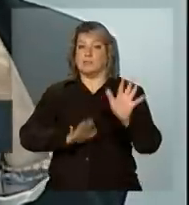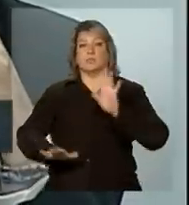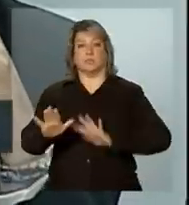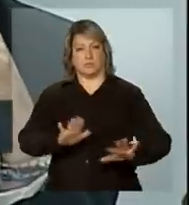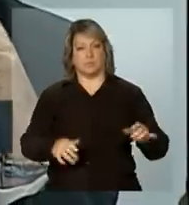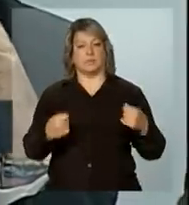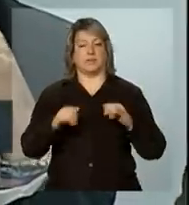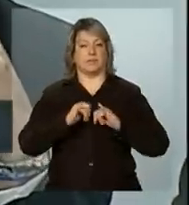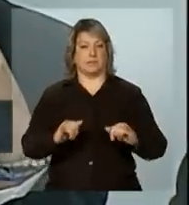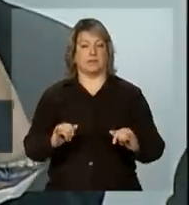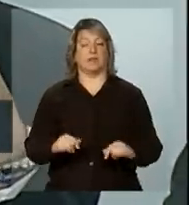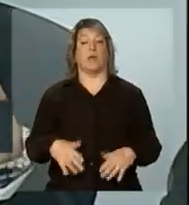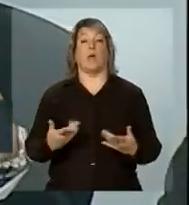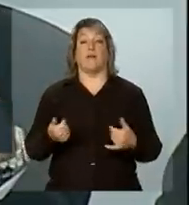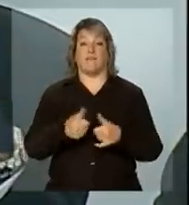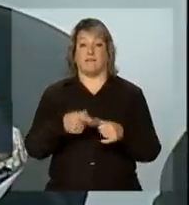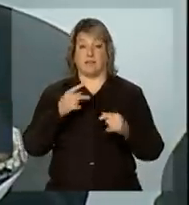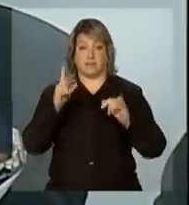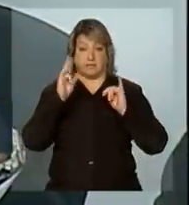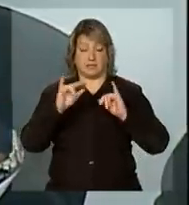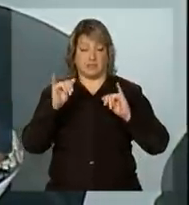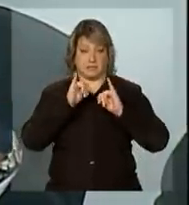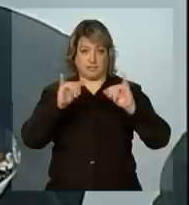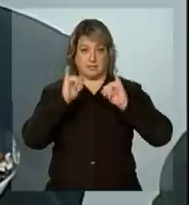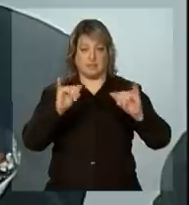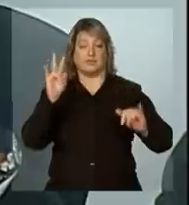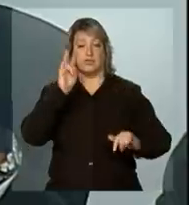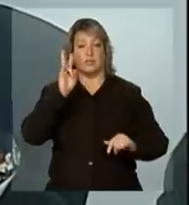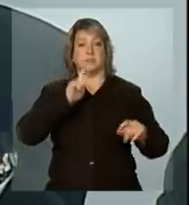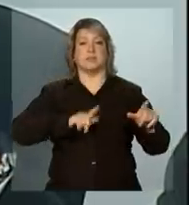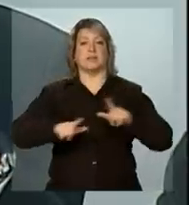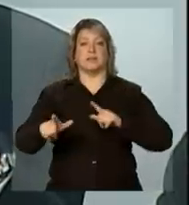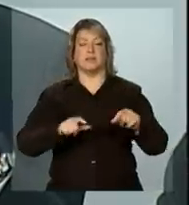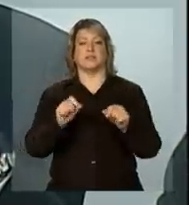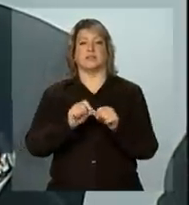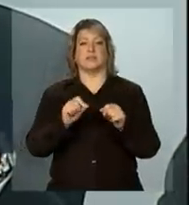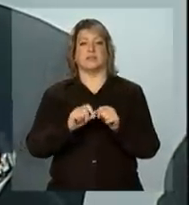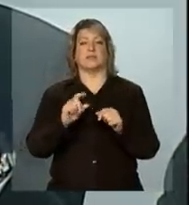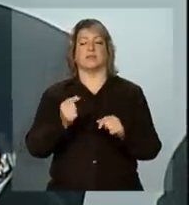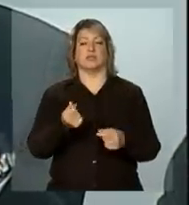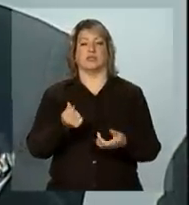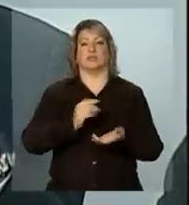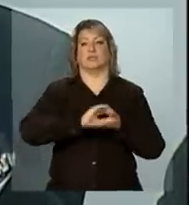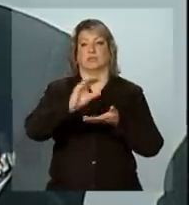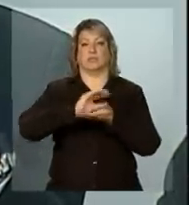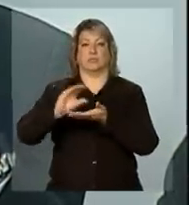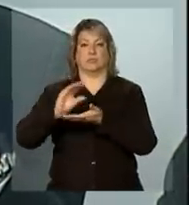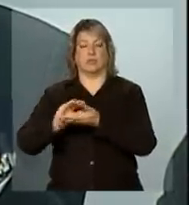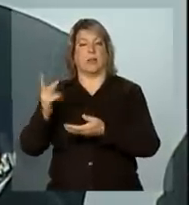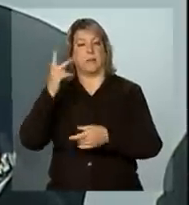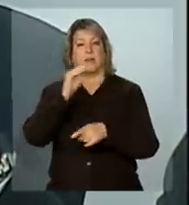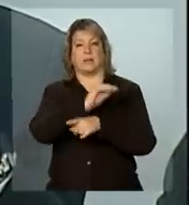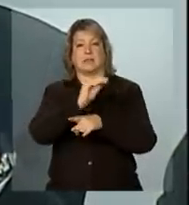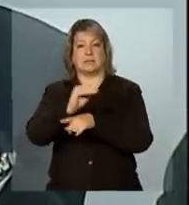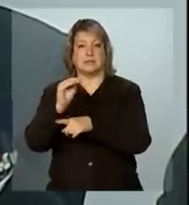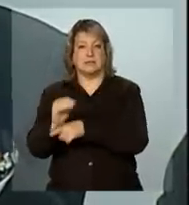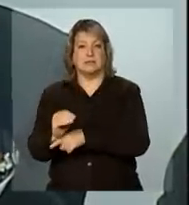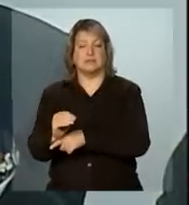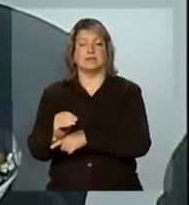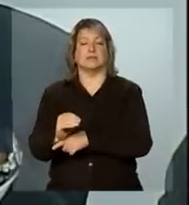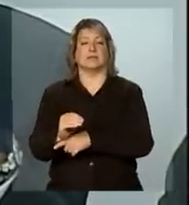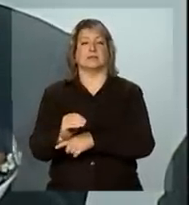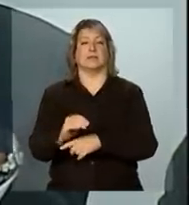informatização, é das ações referentes à transferência de recursos para assistência e socorro